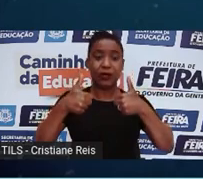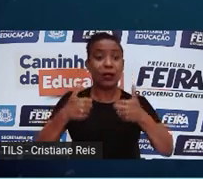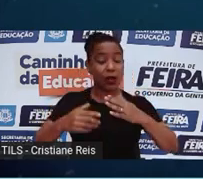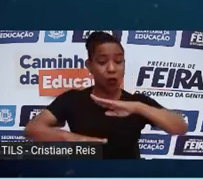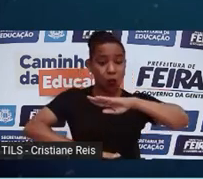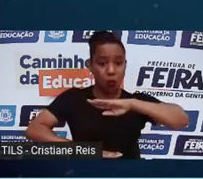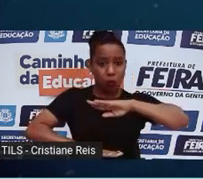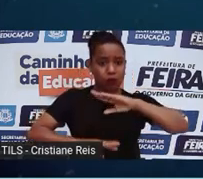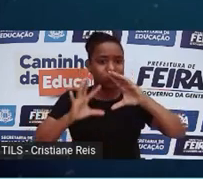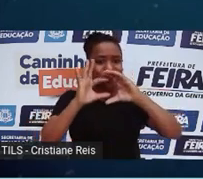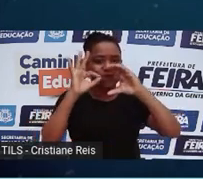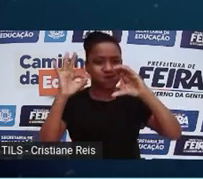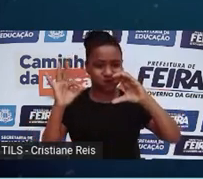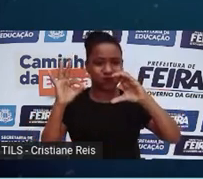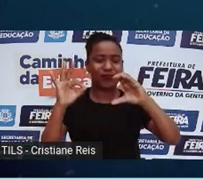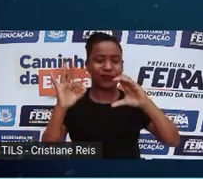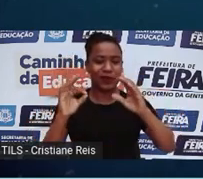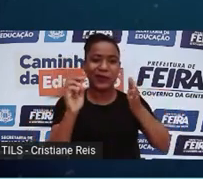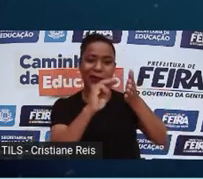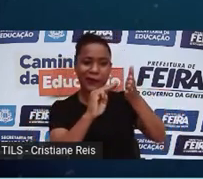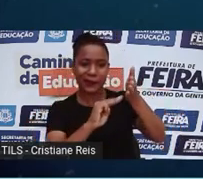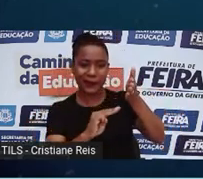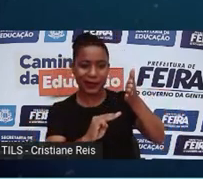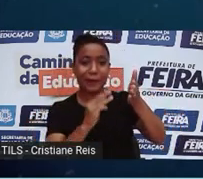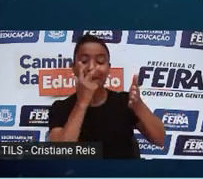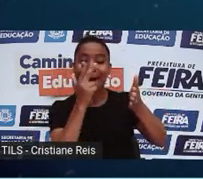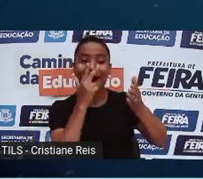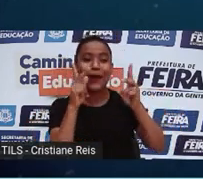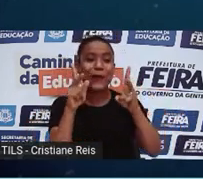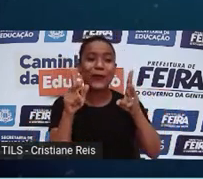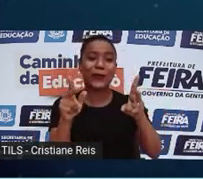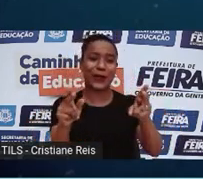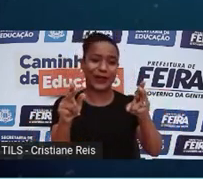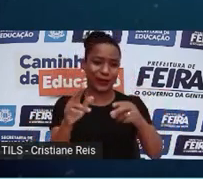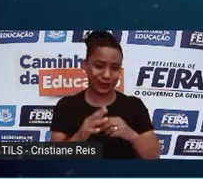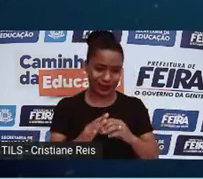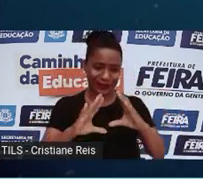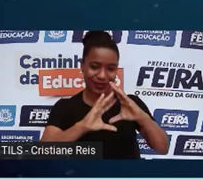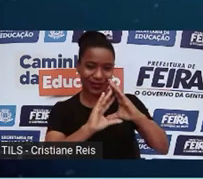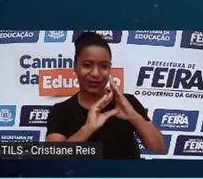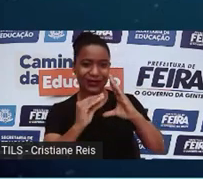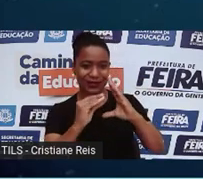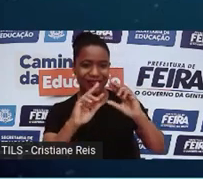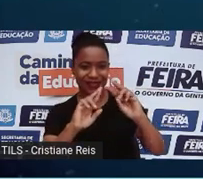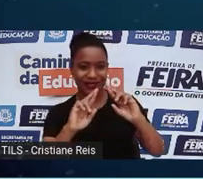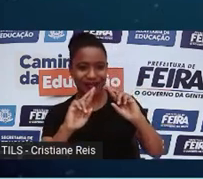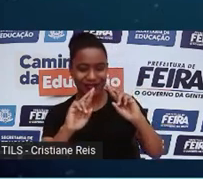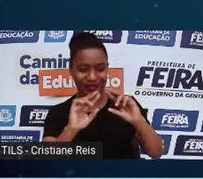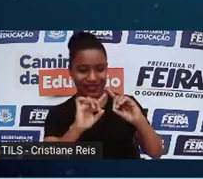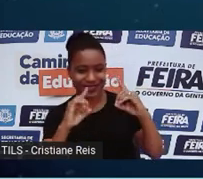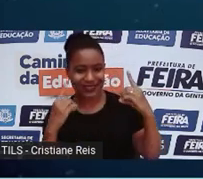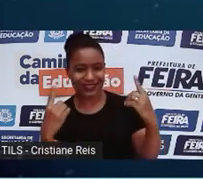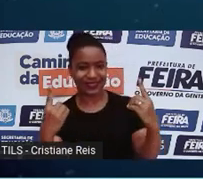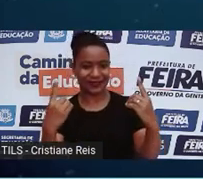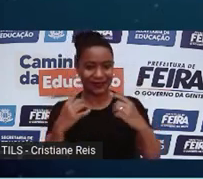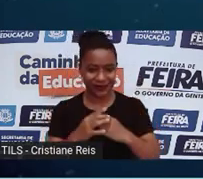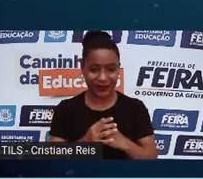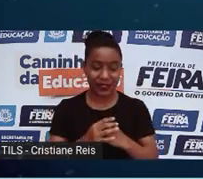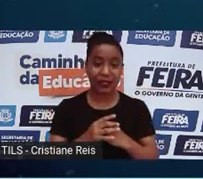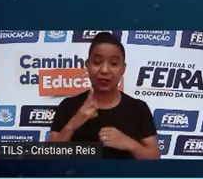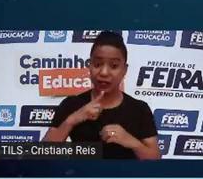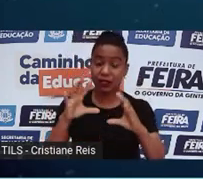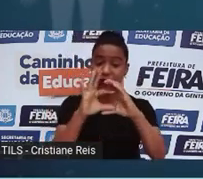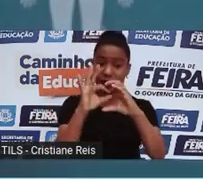desta célula é bem semelhante à da clonagem reprodutiva. É retirado um núcleo de uma célula somática, ou seja, uma célula